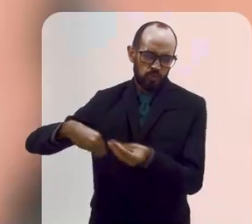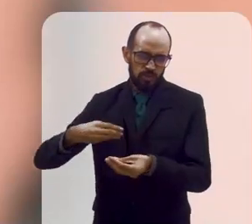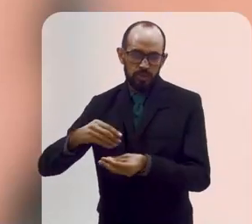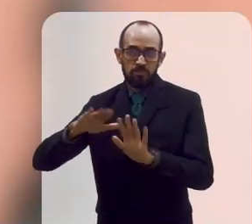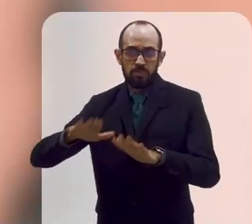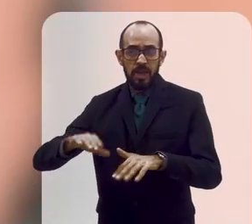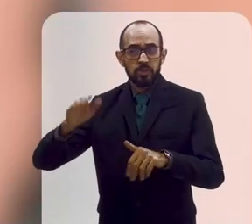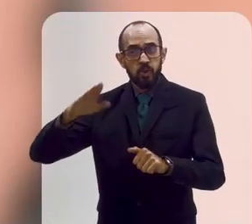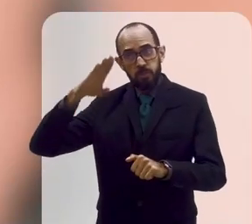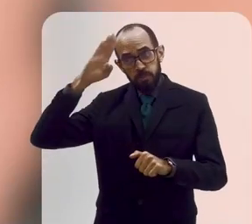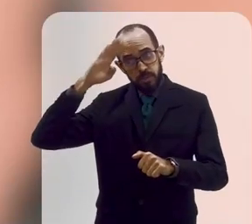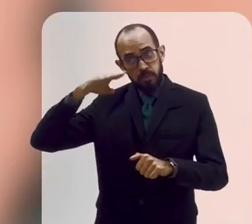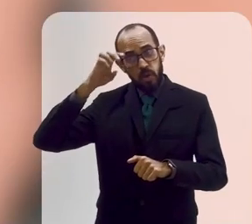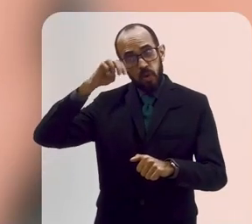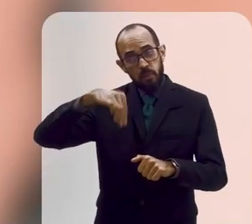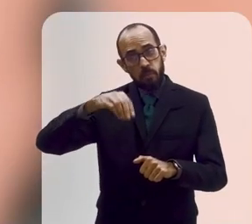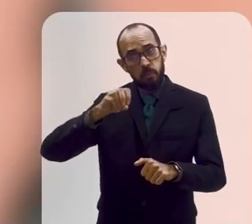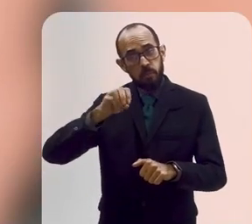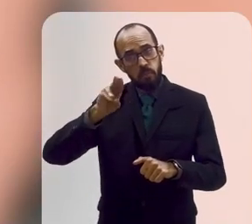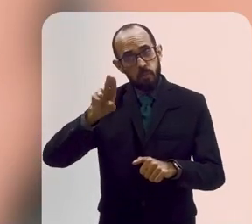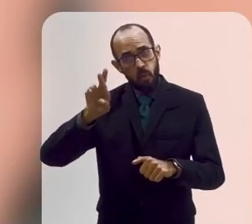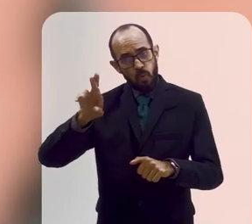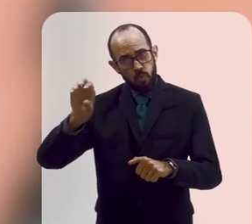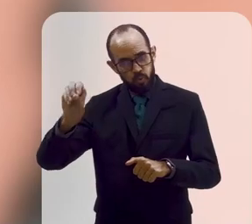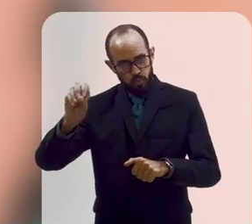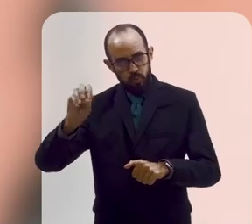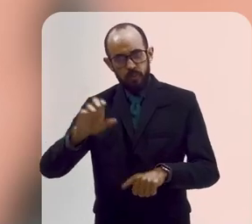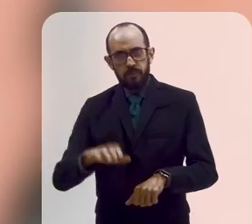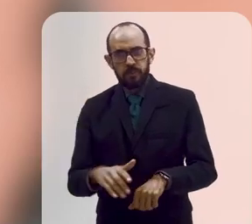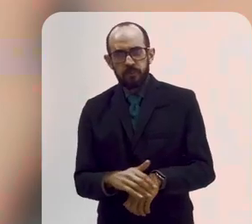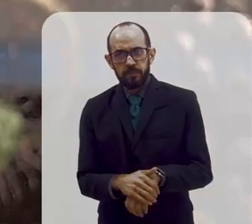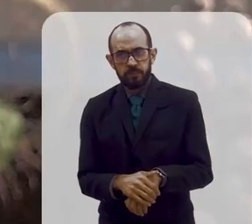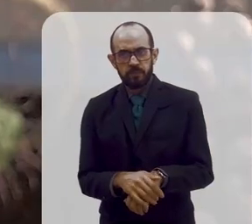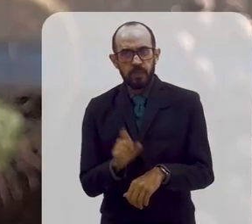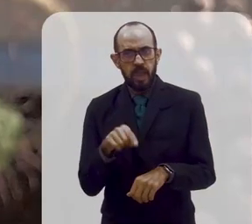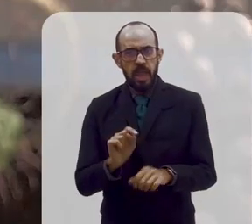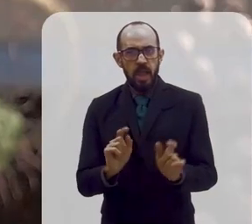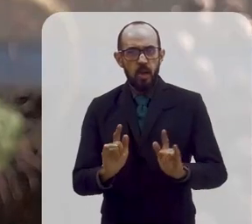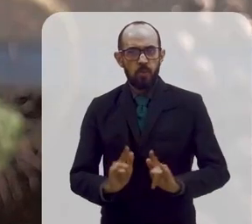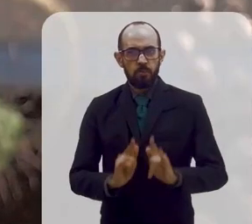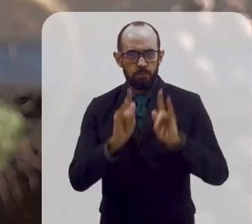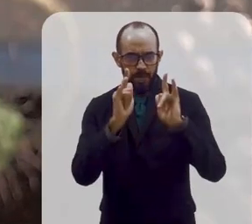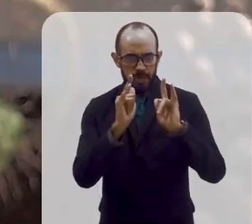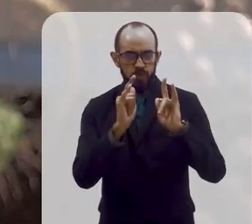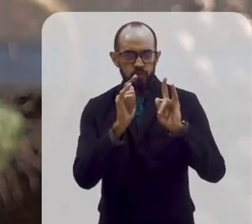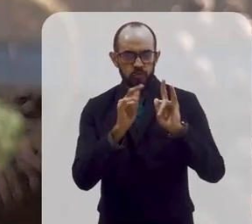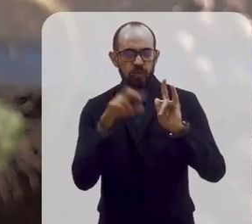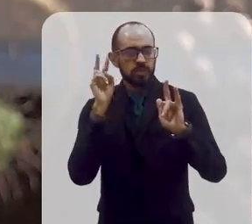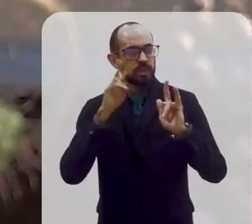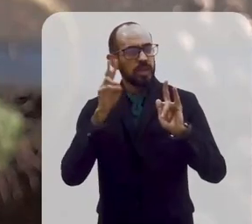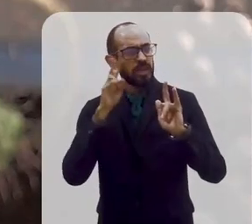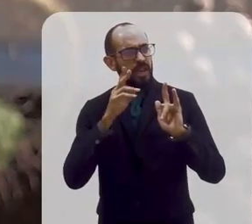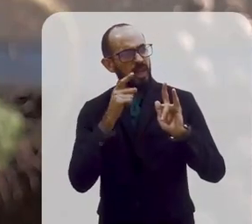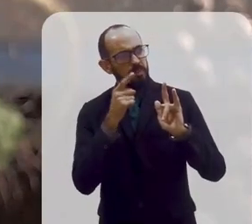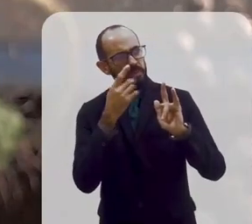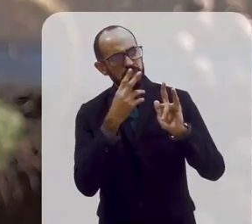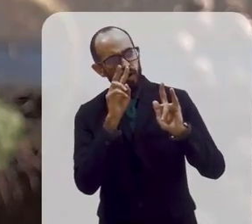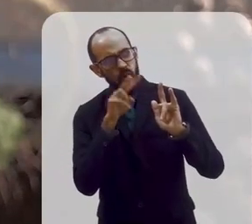estilos ali. Então, predomina o estilo mourisca, mas você vai ter outros. É um castelo em que o formato dele lembra